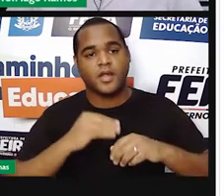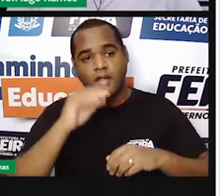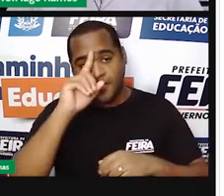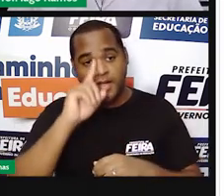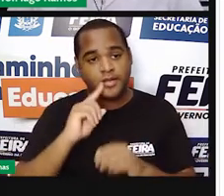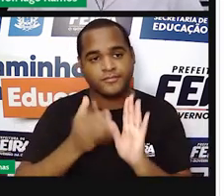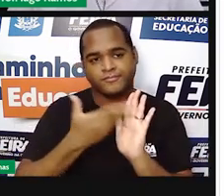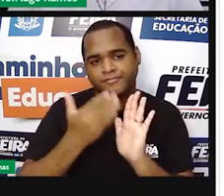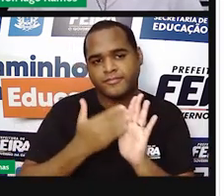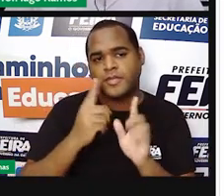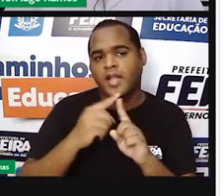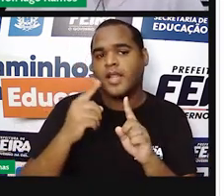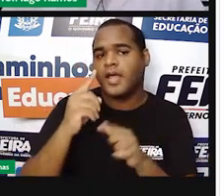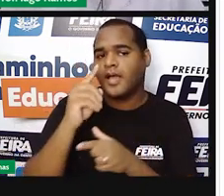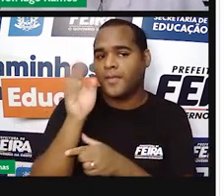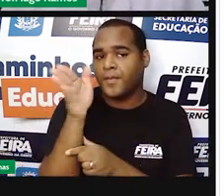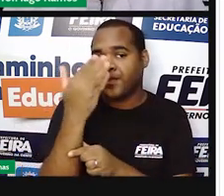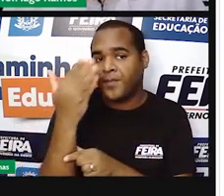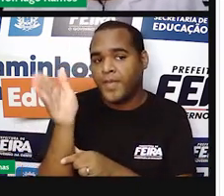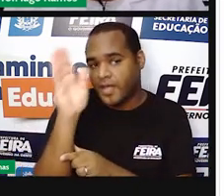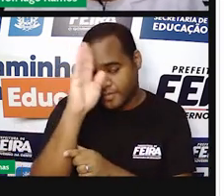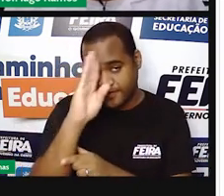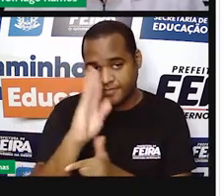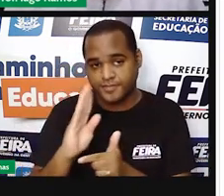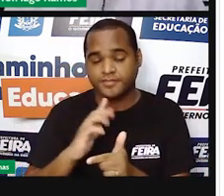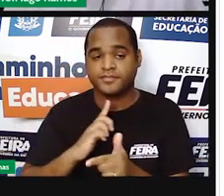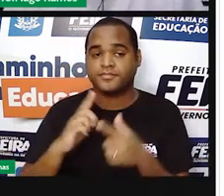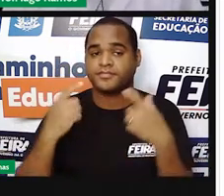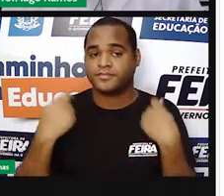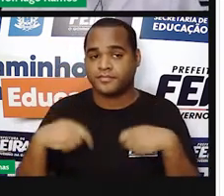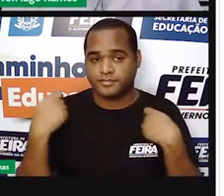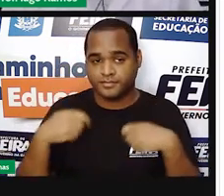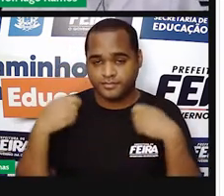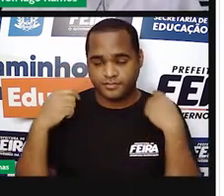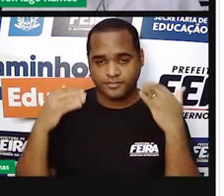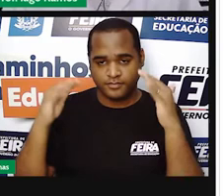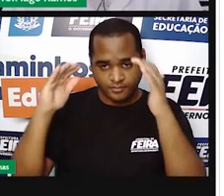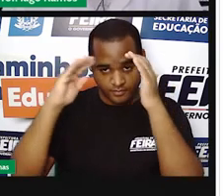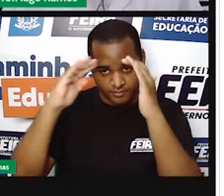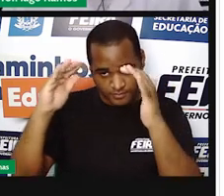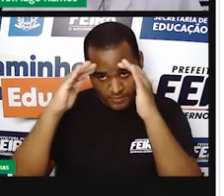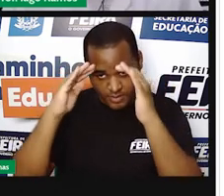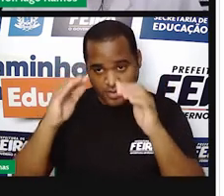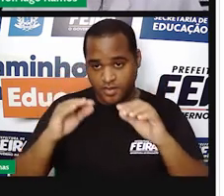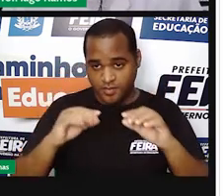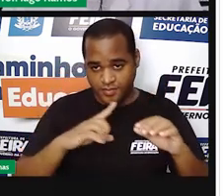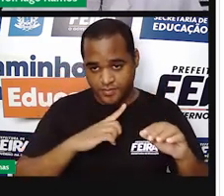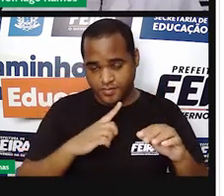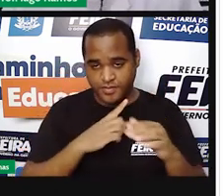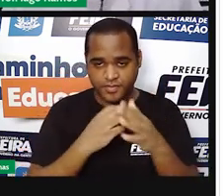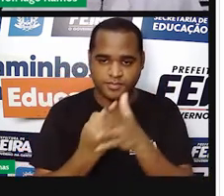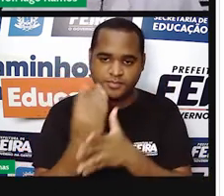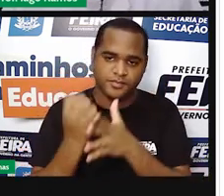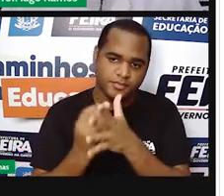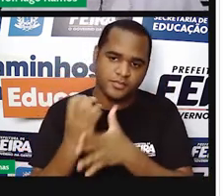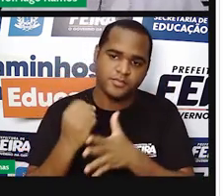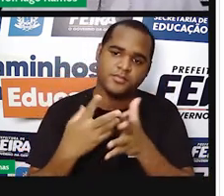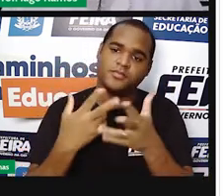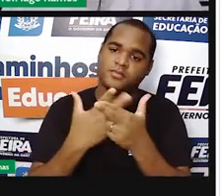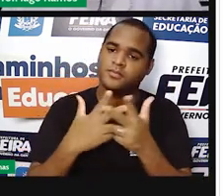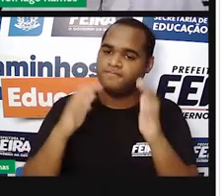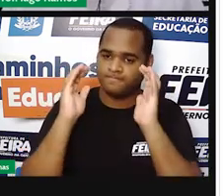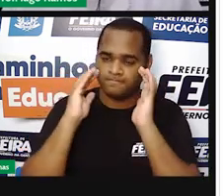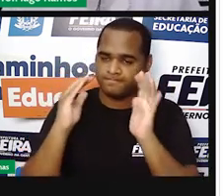deve obedecer ao descrito, né? Ficou juntinho aqui, mas não tem problema, a gente separa, ó,